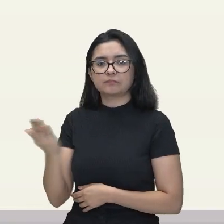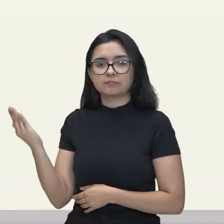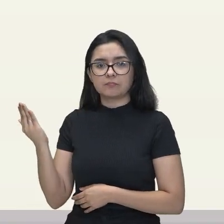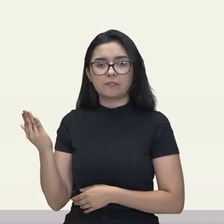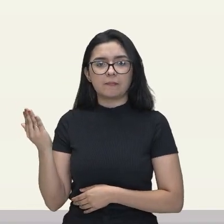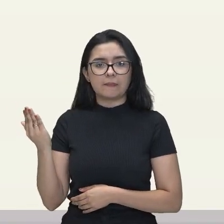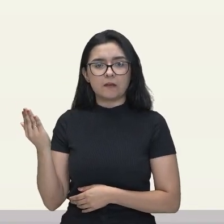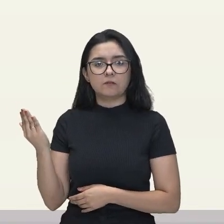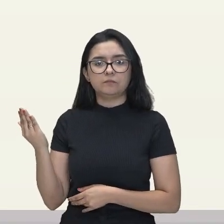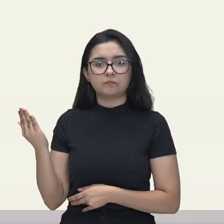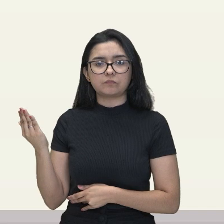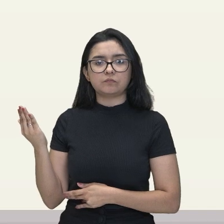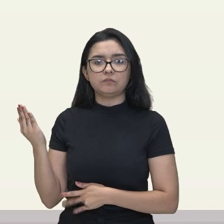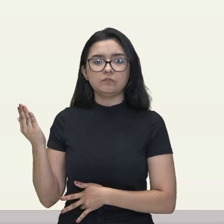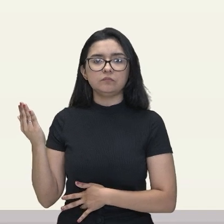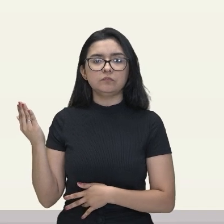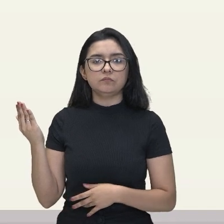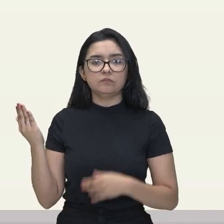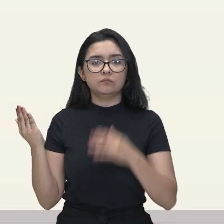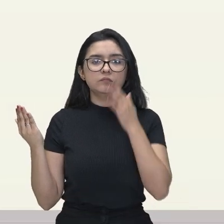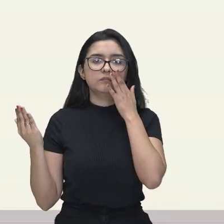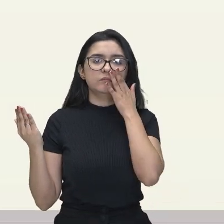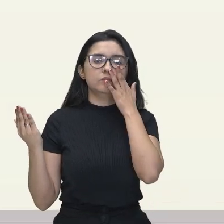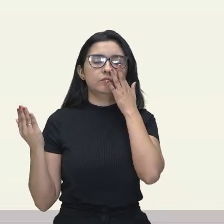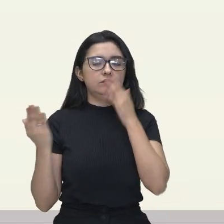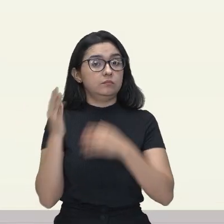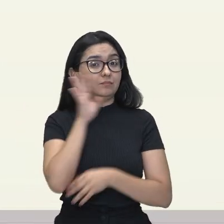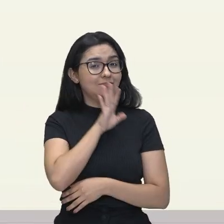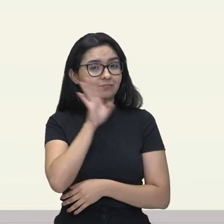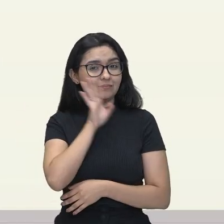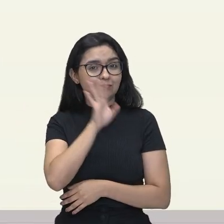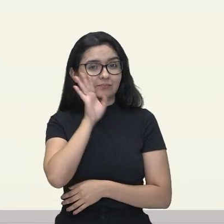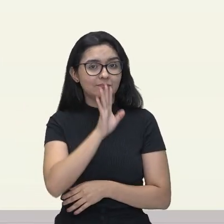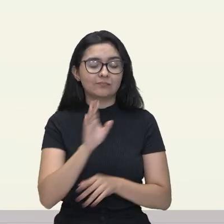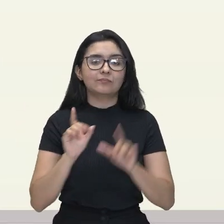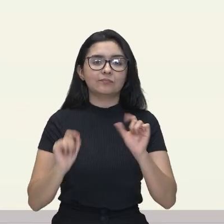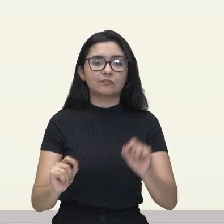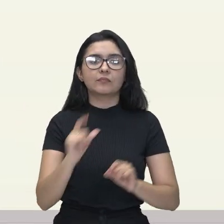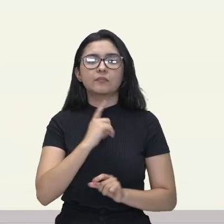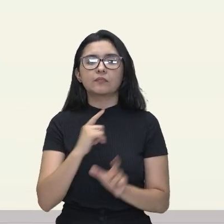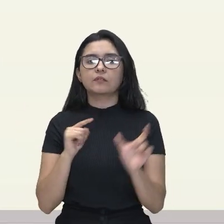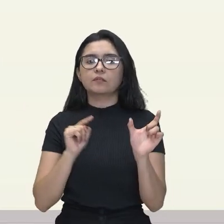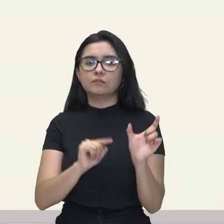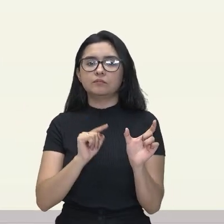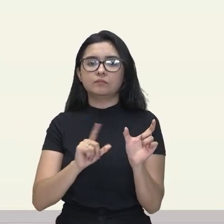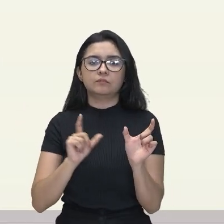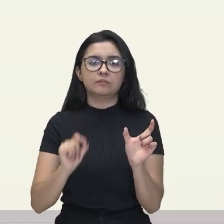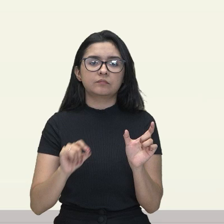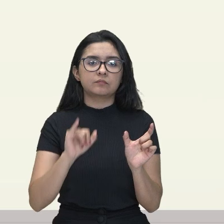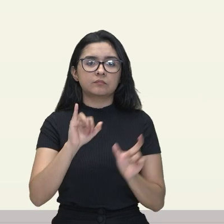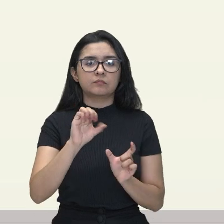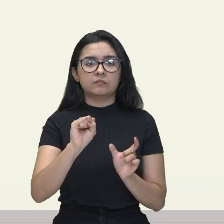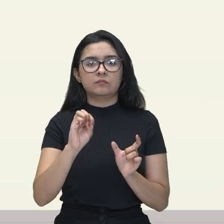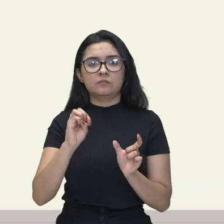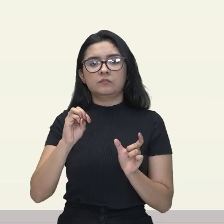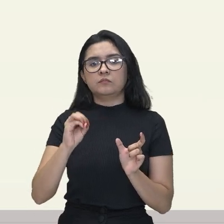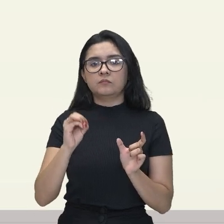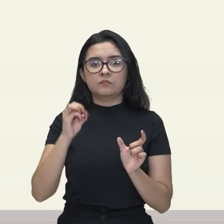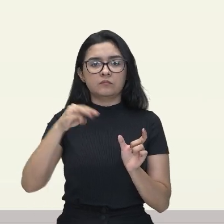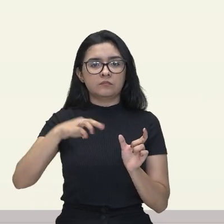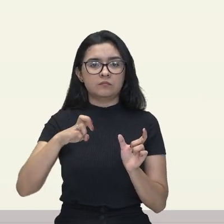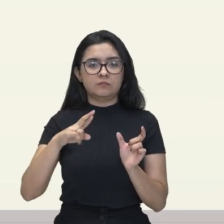Olha aí que legal. Nós temos a palavra isomeria